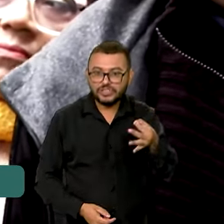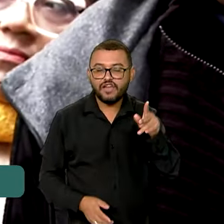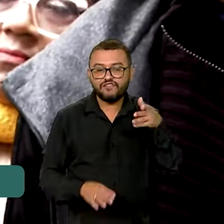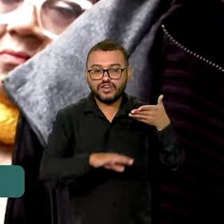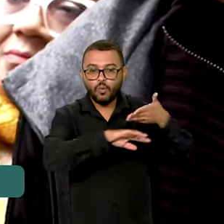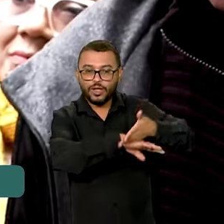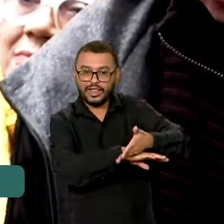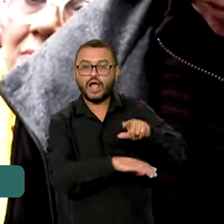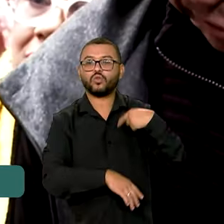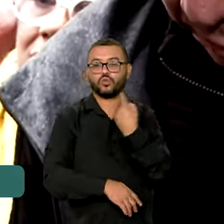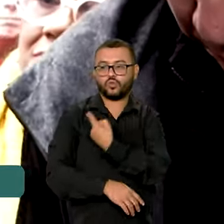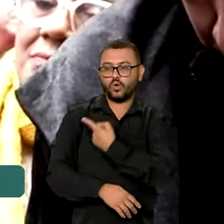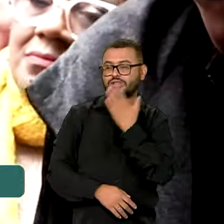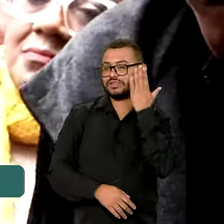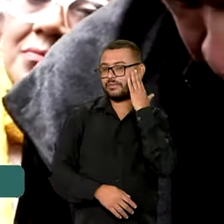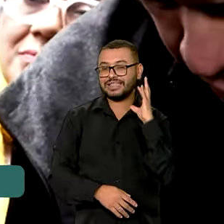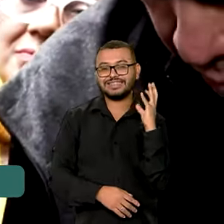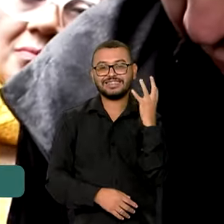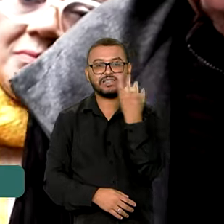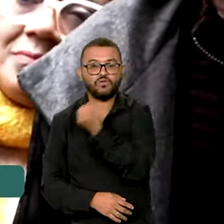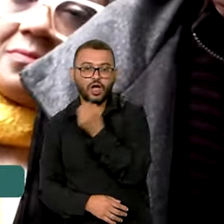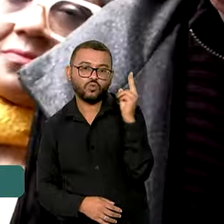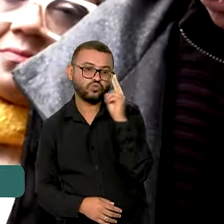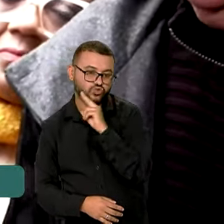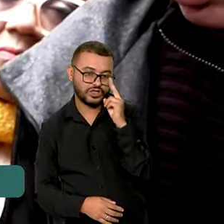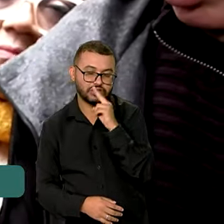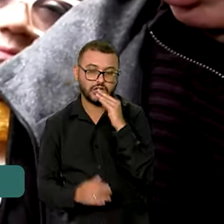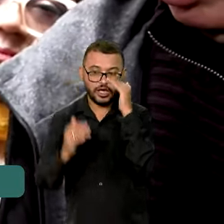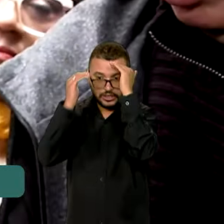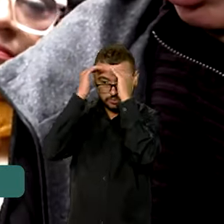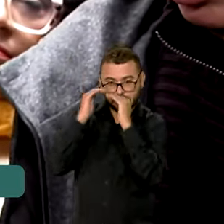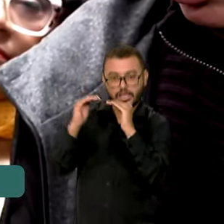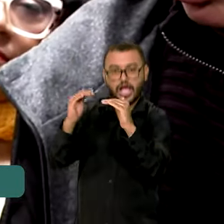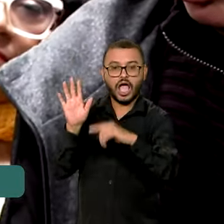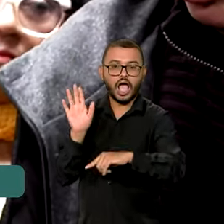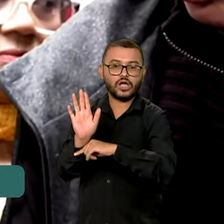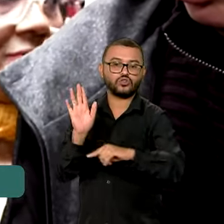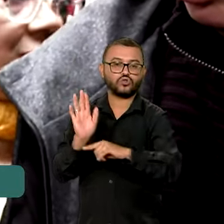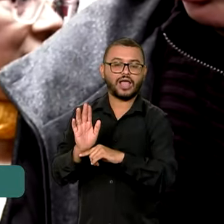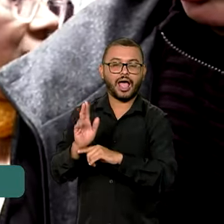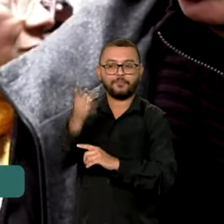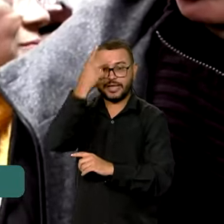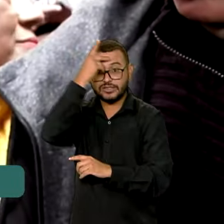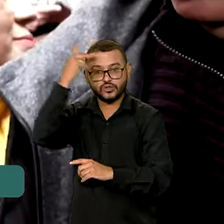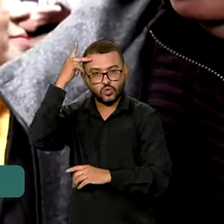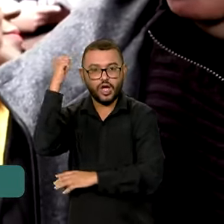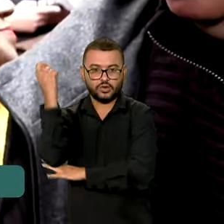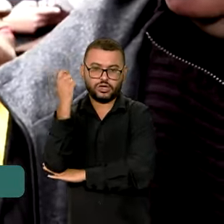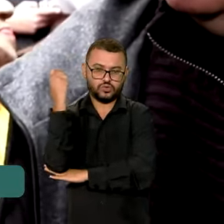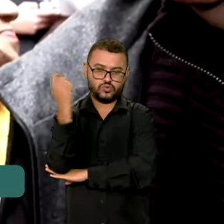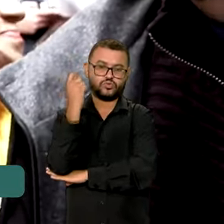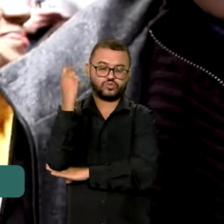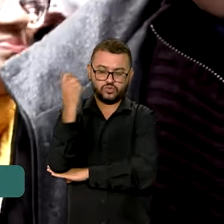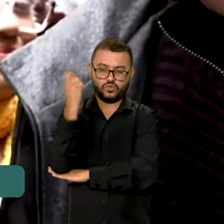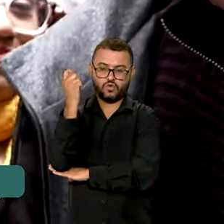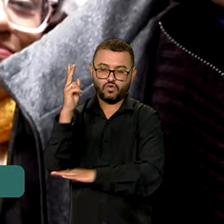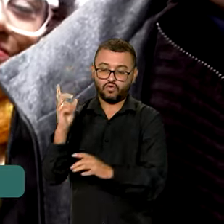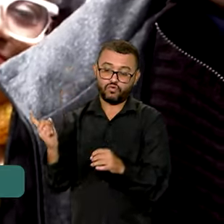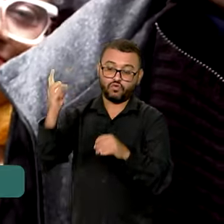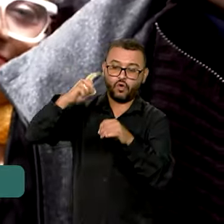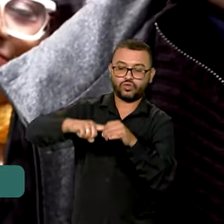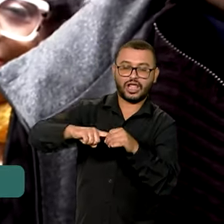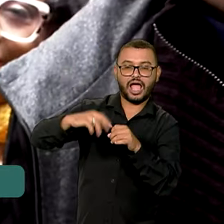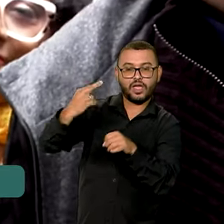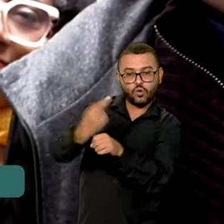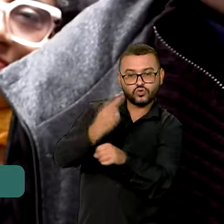socorrer, dar dignidade, restabelecer a ordem no Rio Grande do Sul e reconstruir o Rio